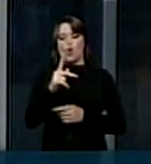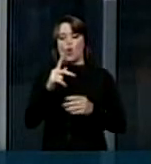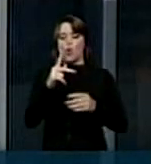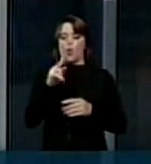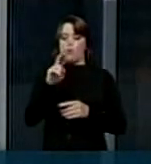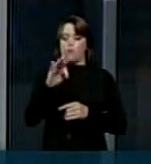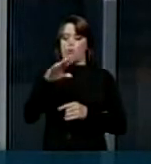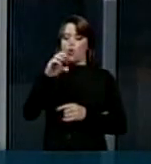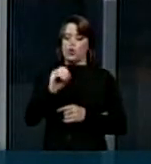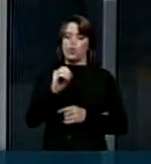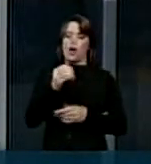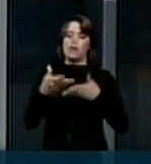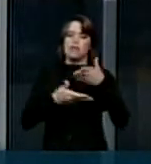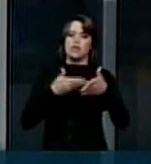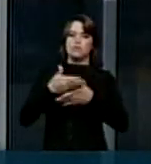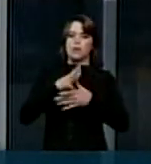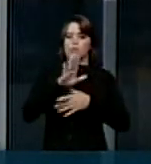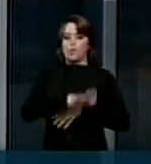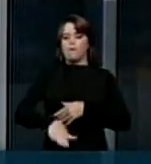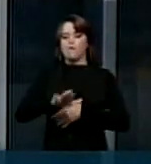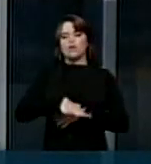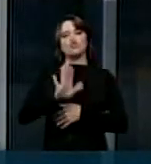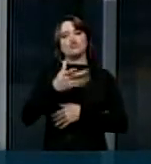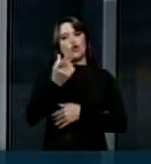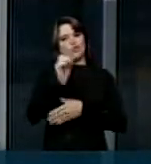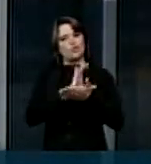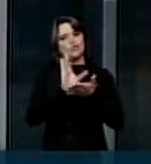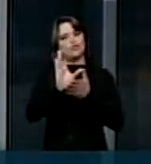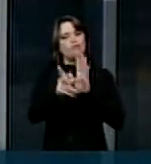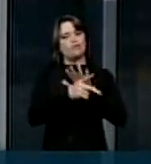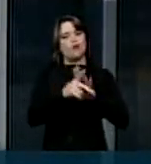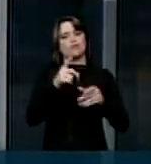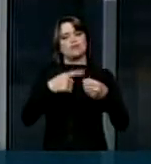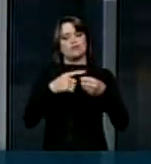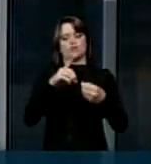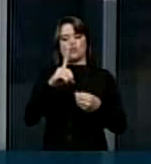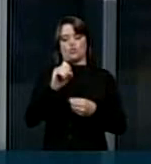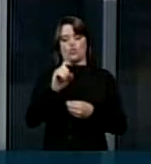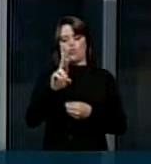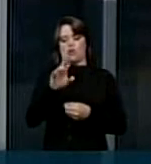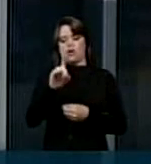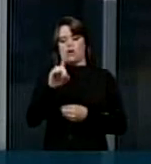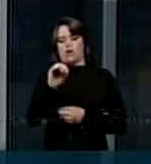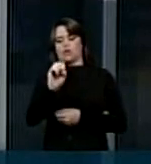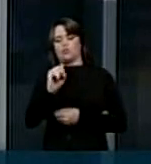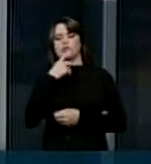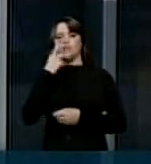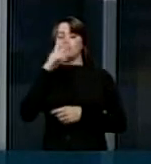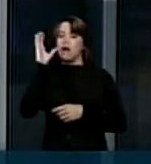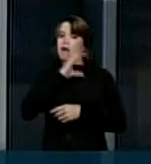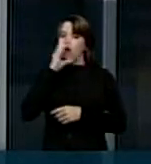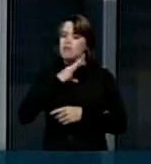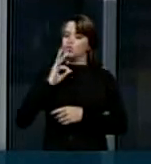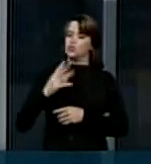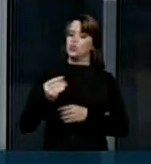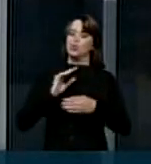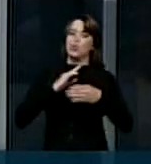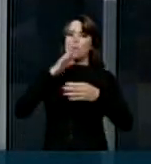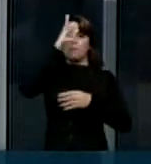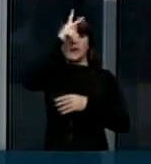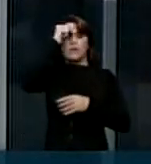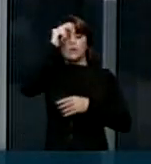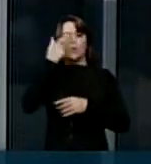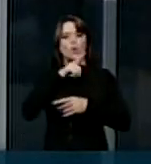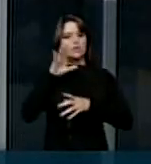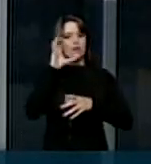,5 milhão. Os recursos já estão nos cofres da Prefeitura de Dourados. Nós esperamos que a administração municipal agilize para que esse